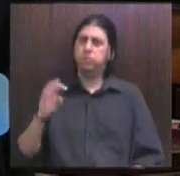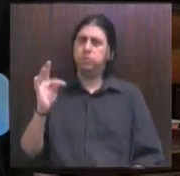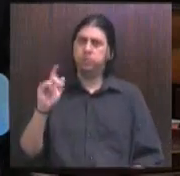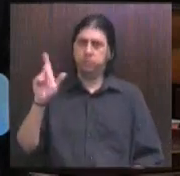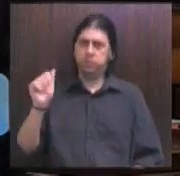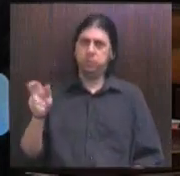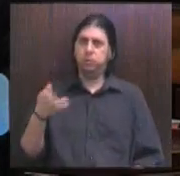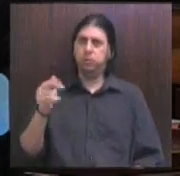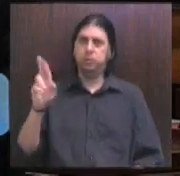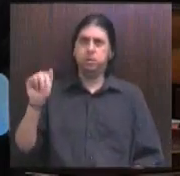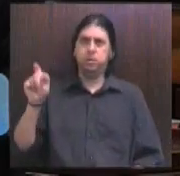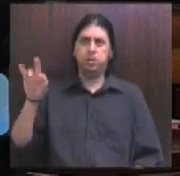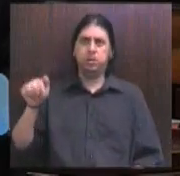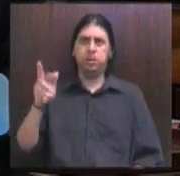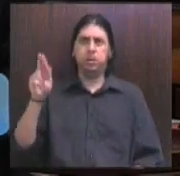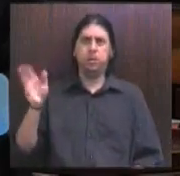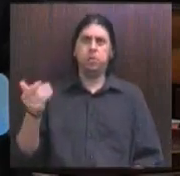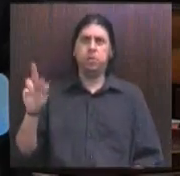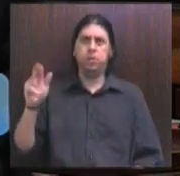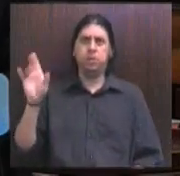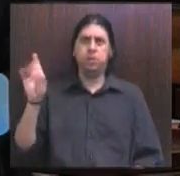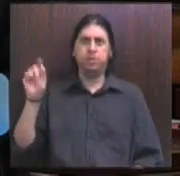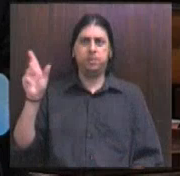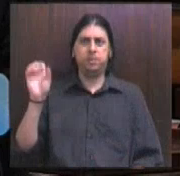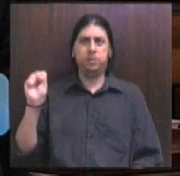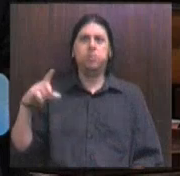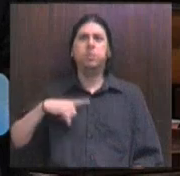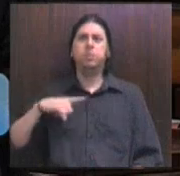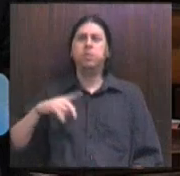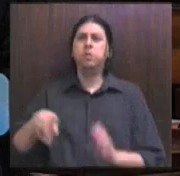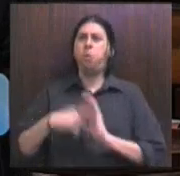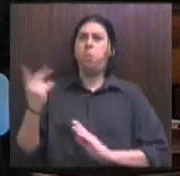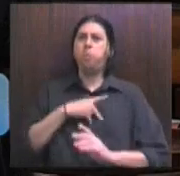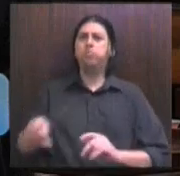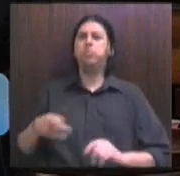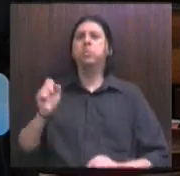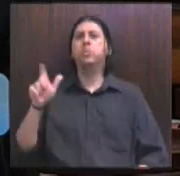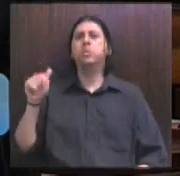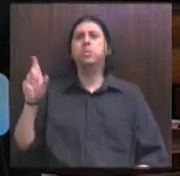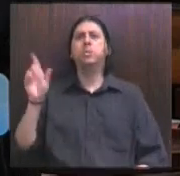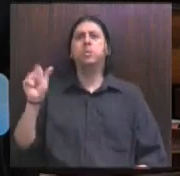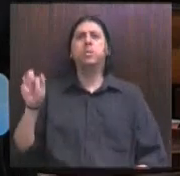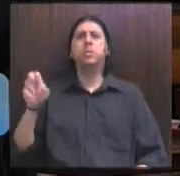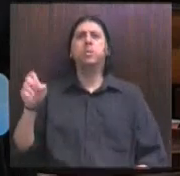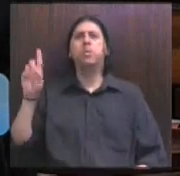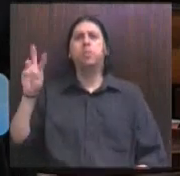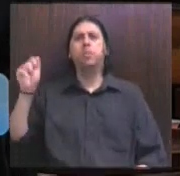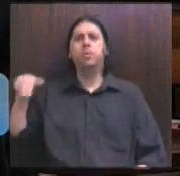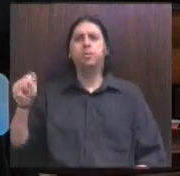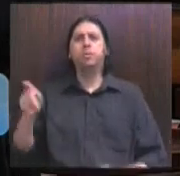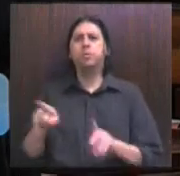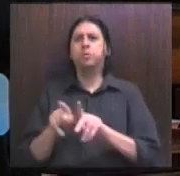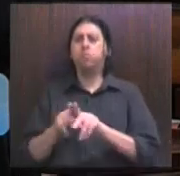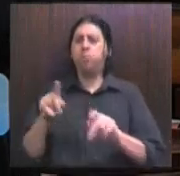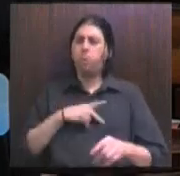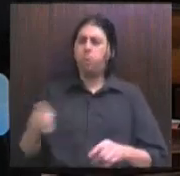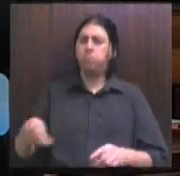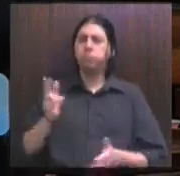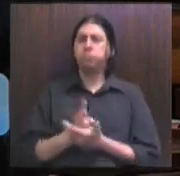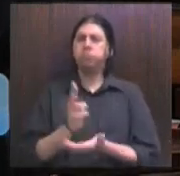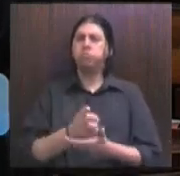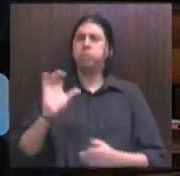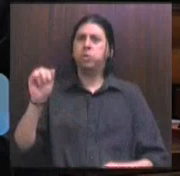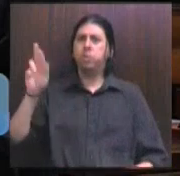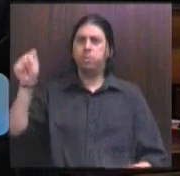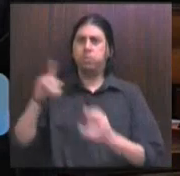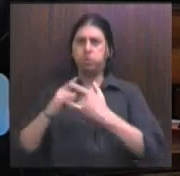Ubiradala Rodrigues. Os seus vice-presidentes, Alexandre Vollman. O José Luiz Azambuja. Presidente e exercício